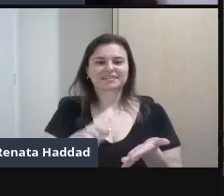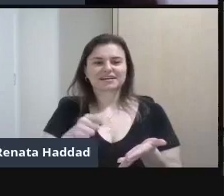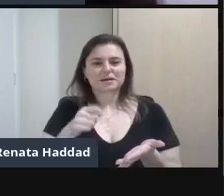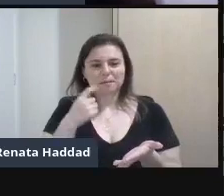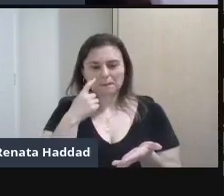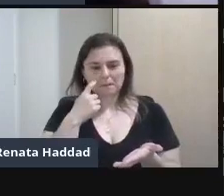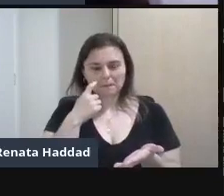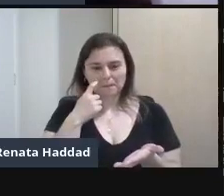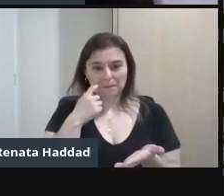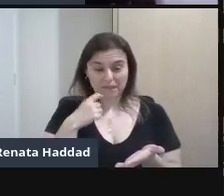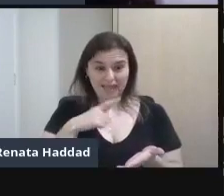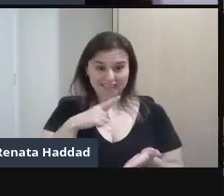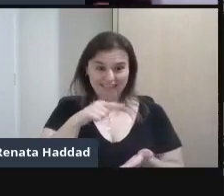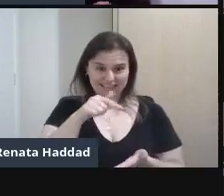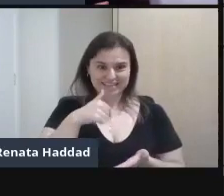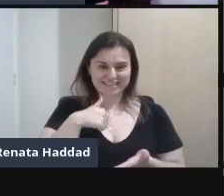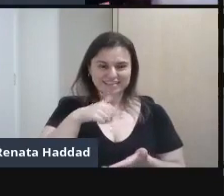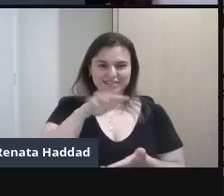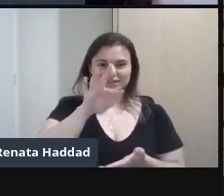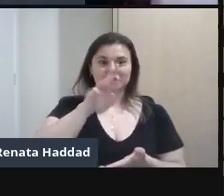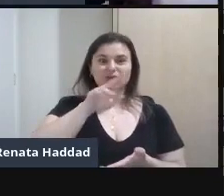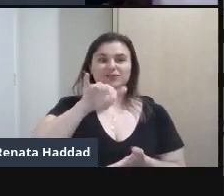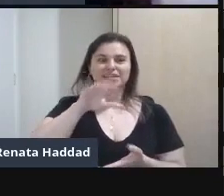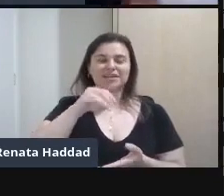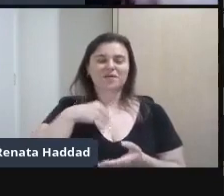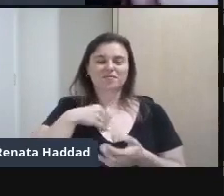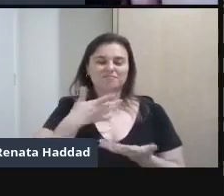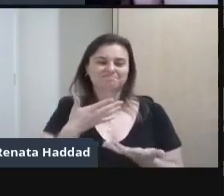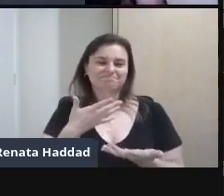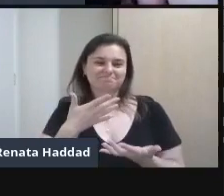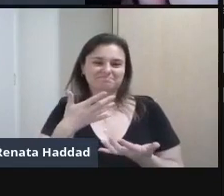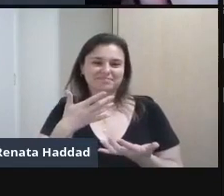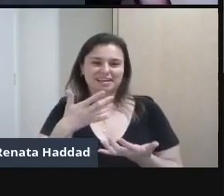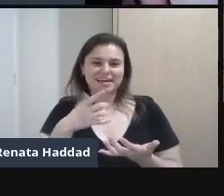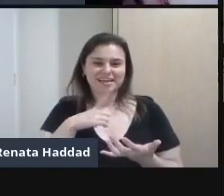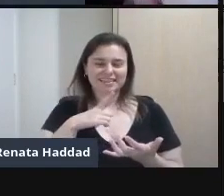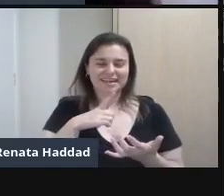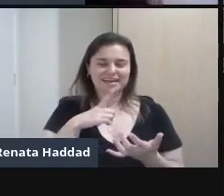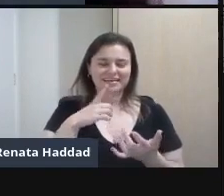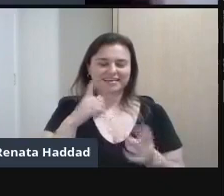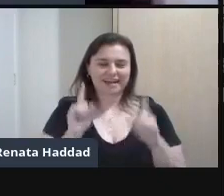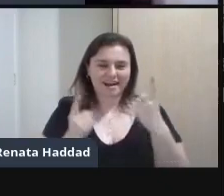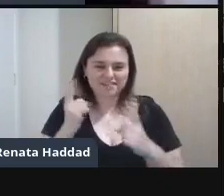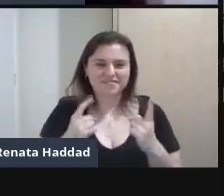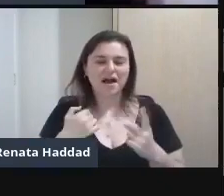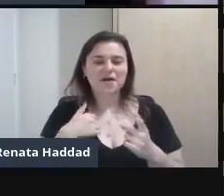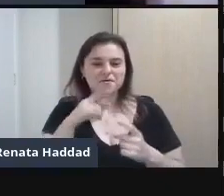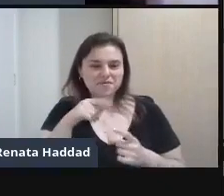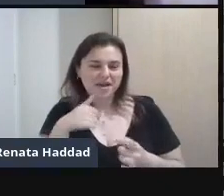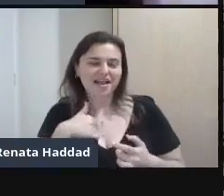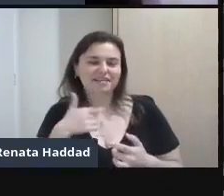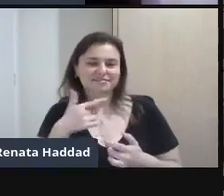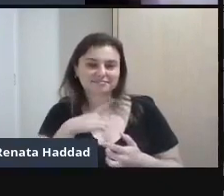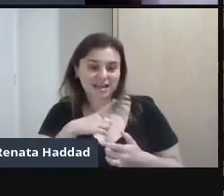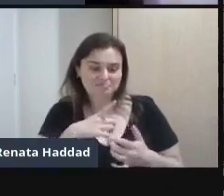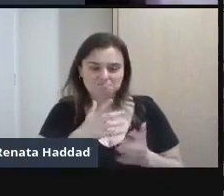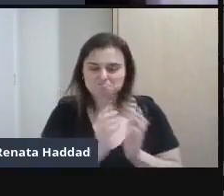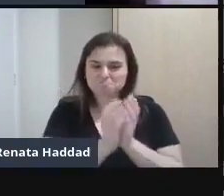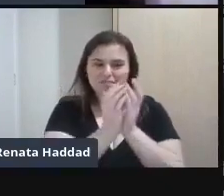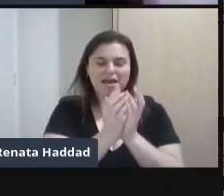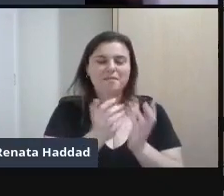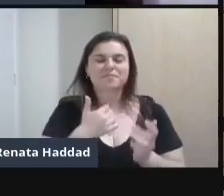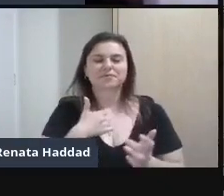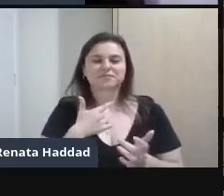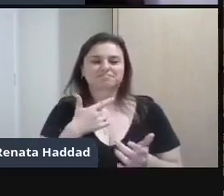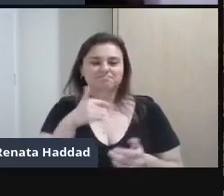foto dela Em cima do trio Mas Ela é Ganhadora De diversos Prêmios Nacionais Internacionais É uma mulher Que mantém